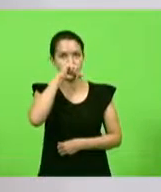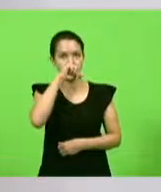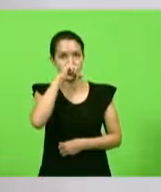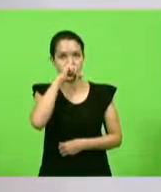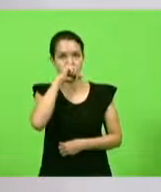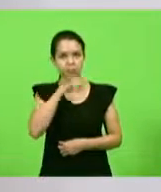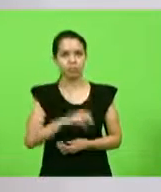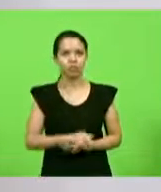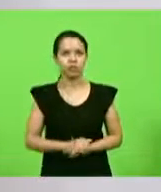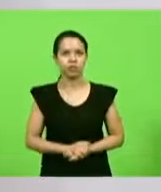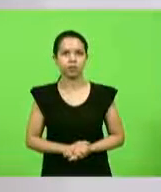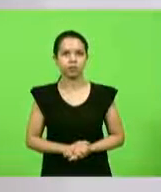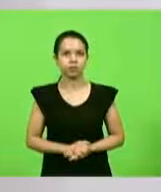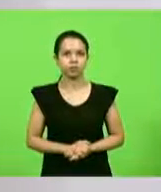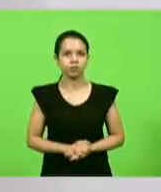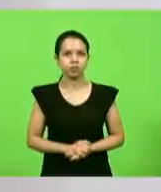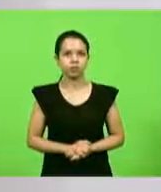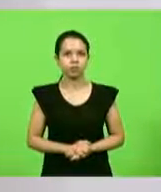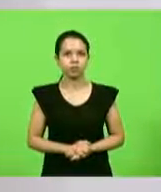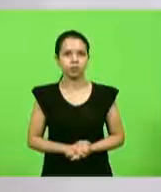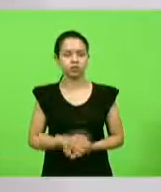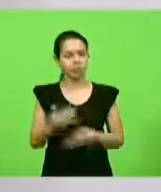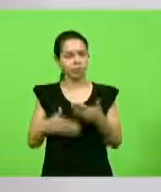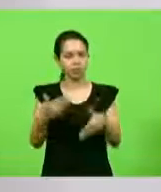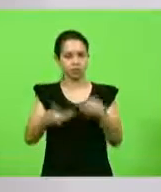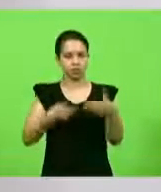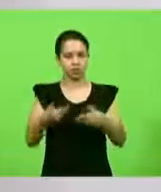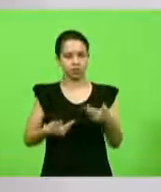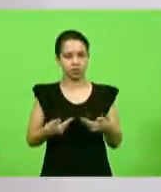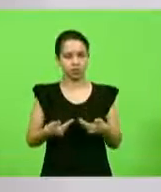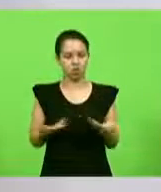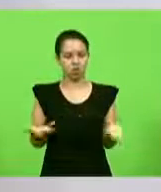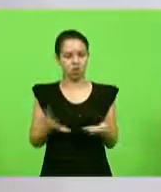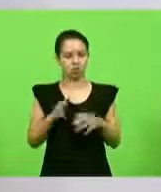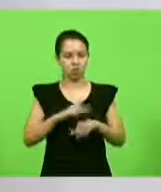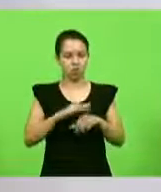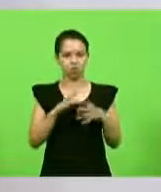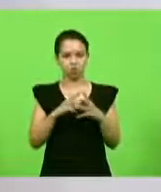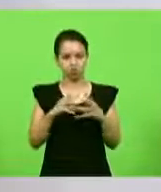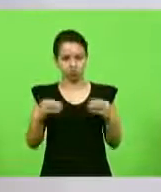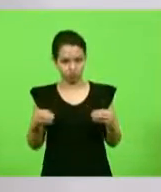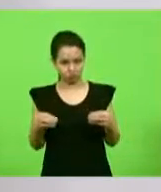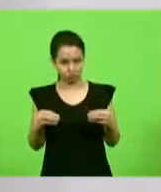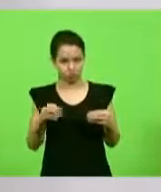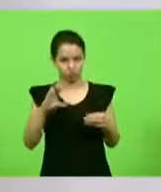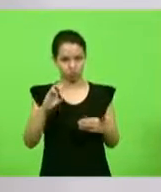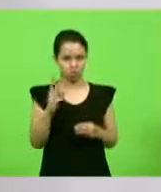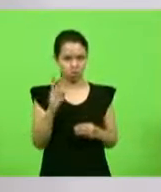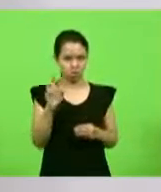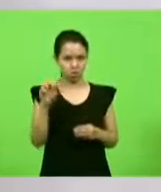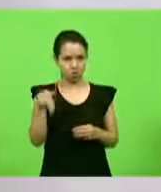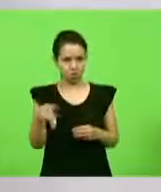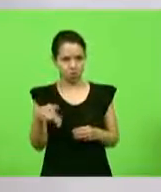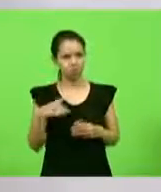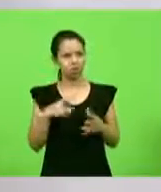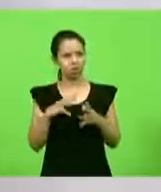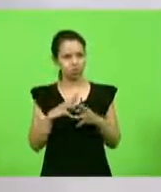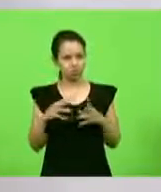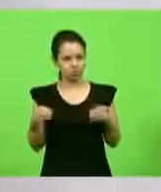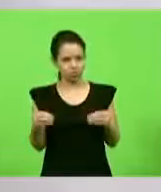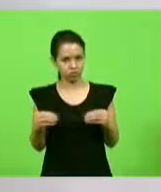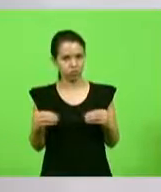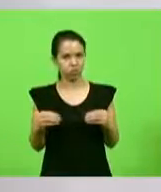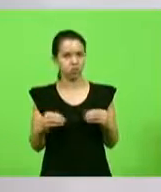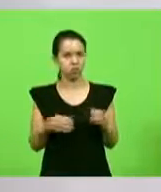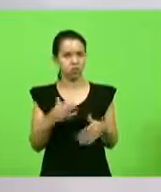e daí receitou, e daí ele foi fazendo tratamento, hoje ele não tem mais a doença de Crohn, não tem, ele se curou, daí quando ele chegou